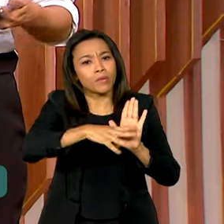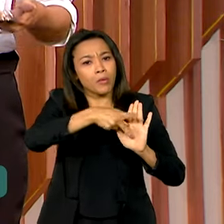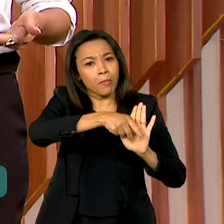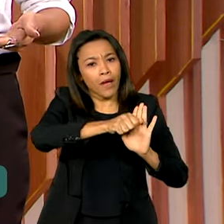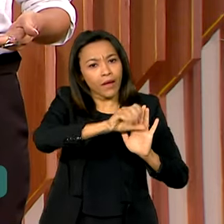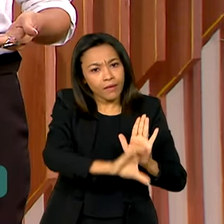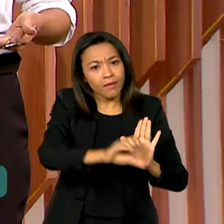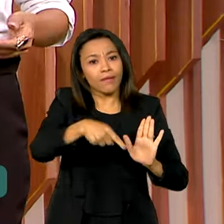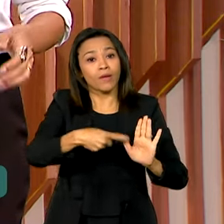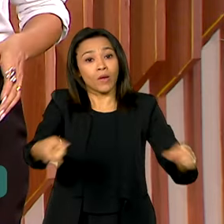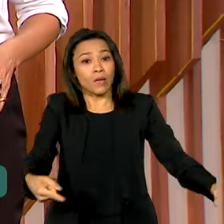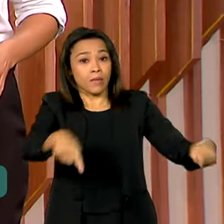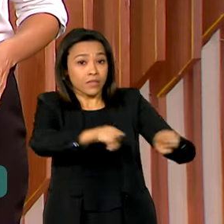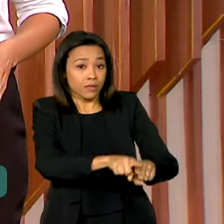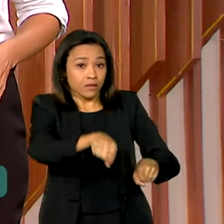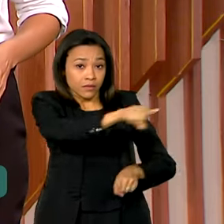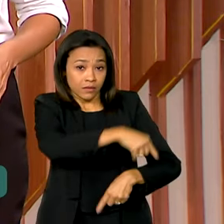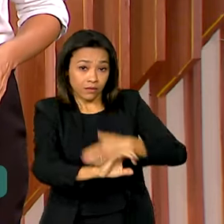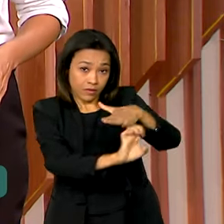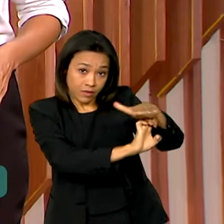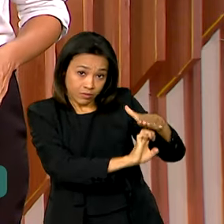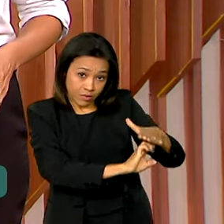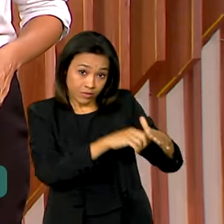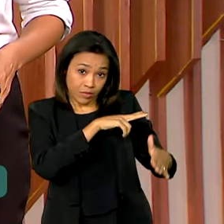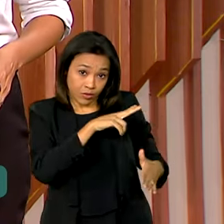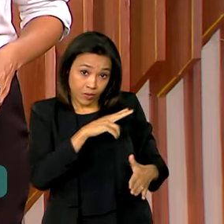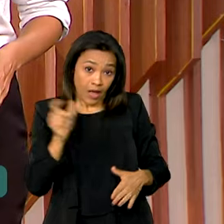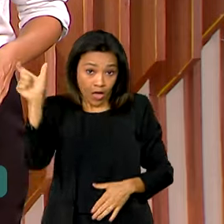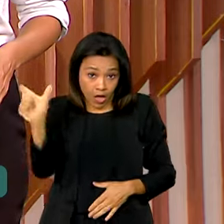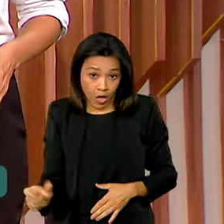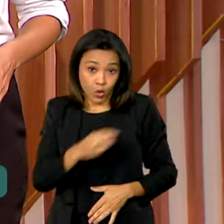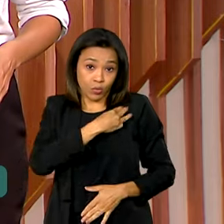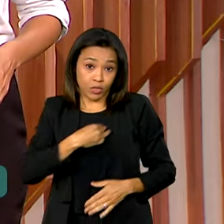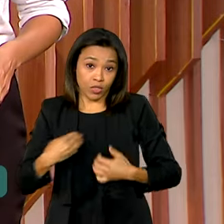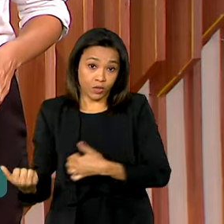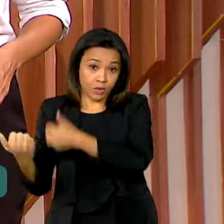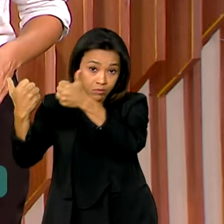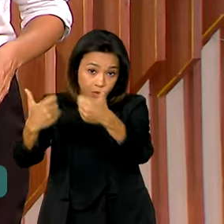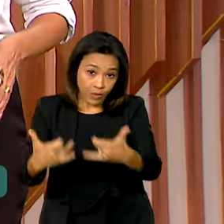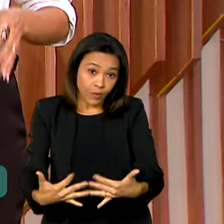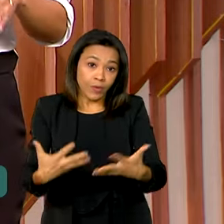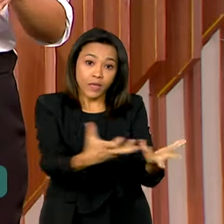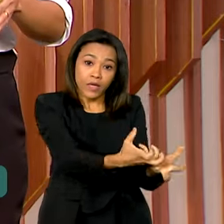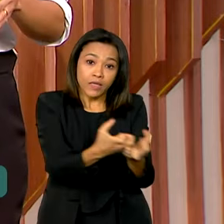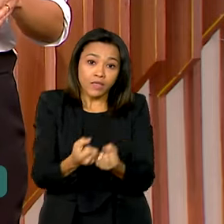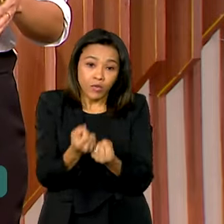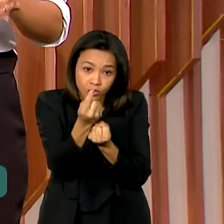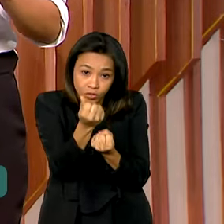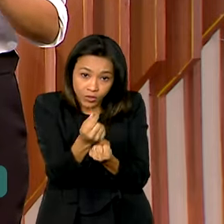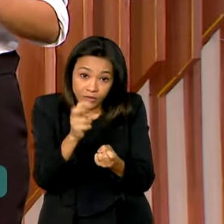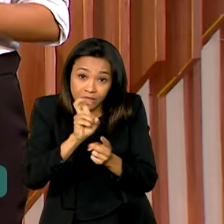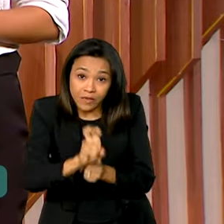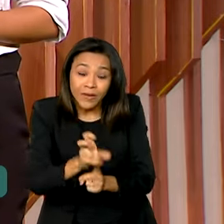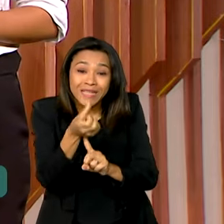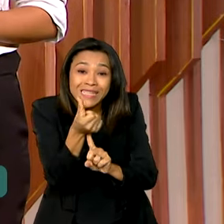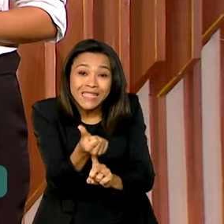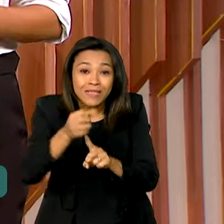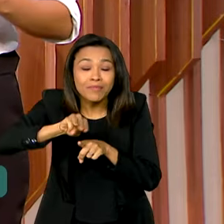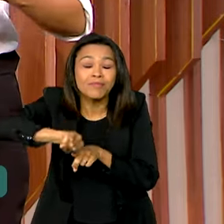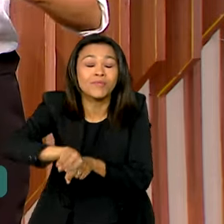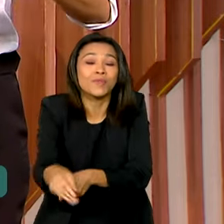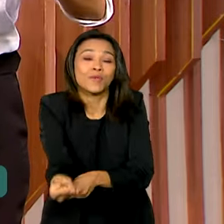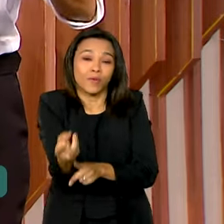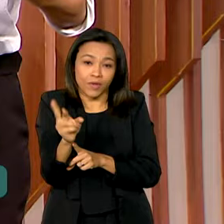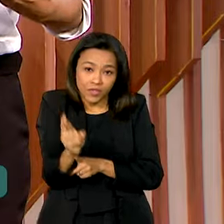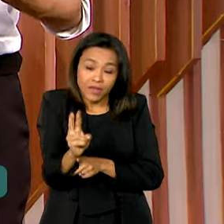com o setor privado. Segundo o ministro Silvio Costa Filho, o terminal recebeu investimentos de 56 milhões de reais